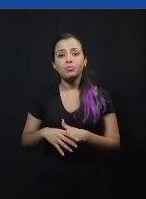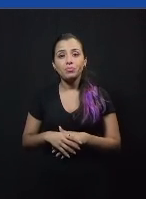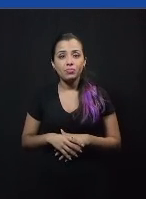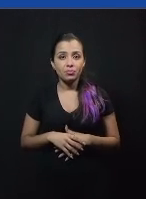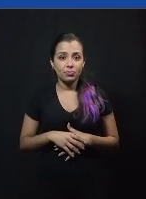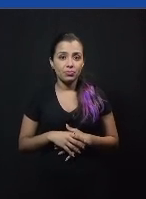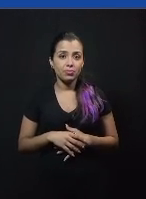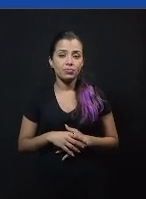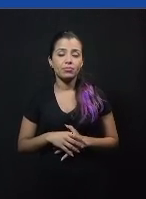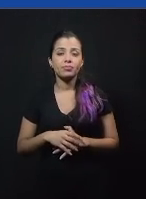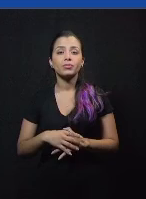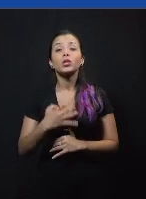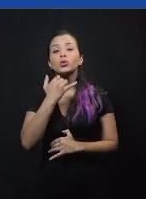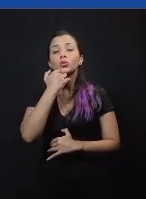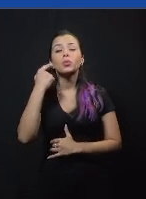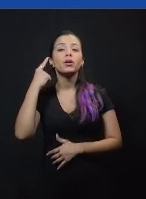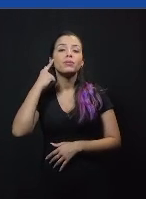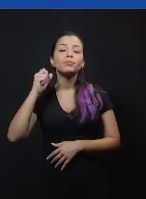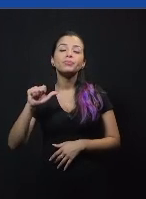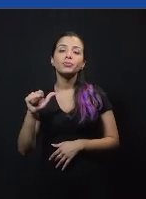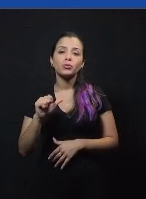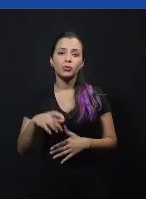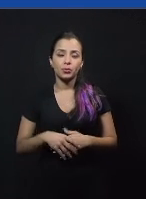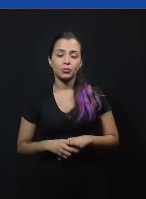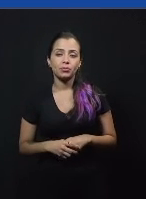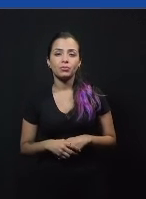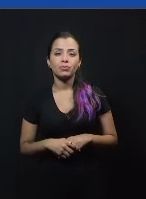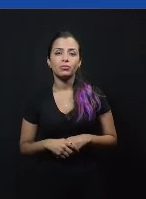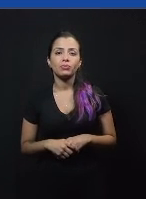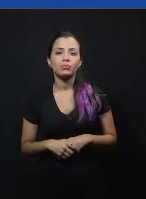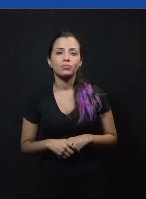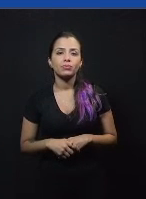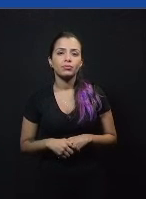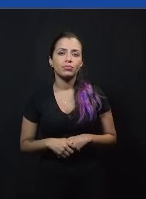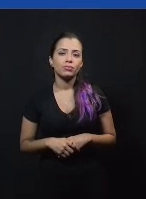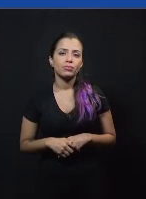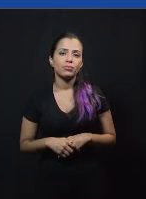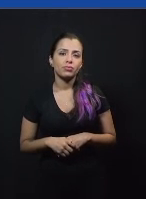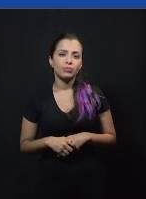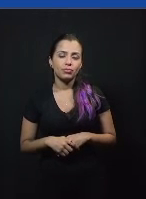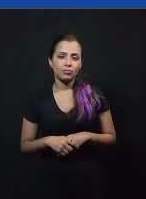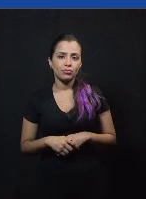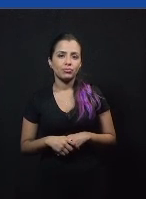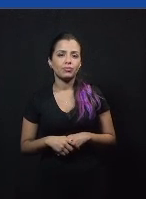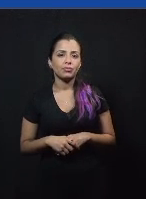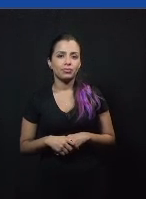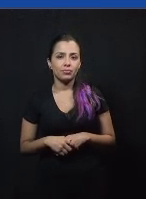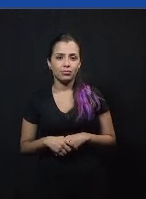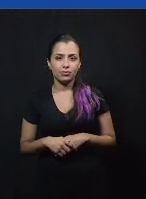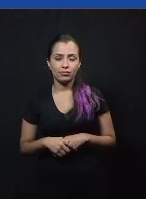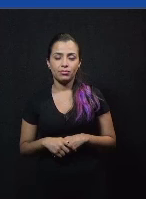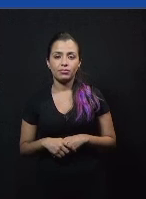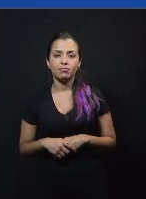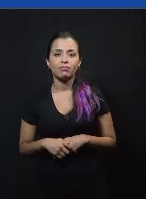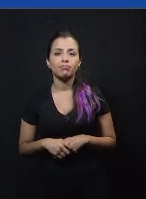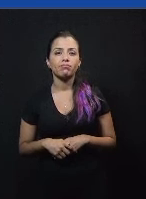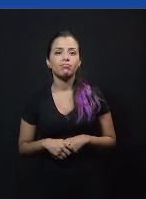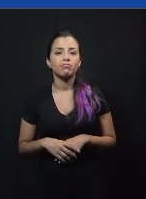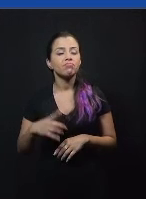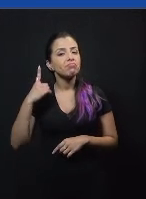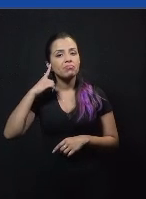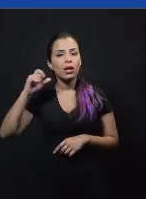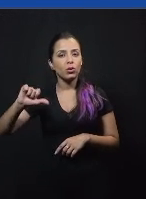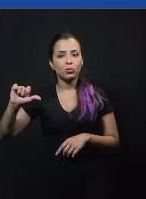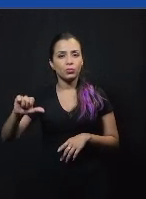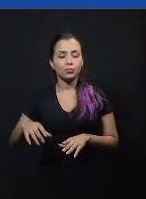algum representante já eleito que se ele está usando evidências ele está escutando a opinião do outro em vez de se arrebater isso é um sinal